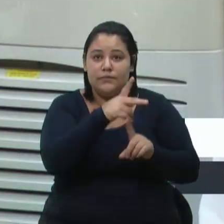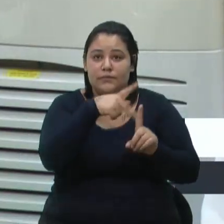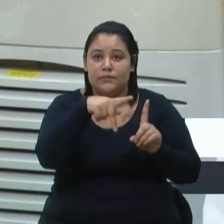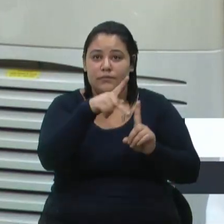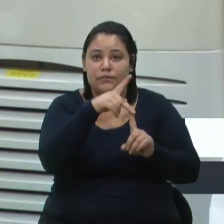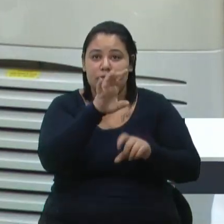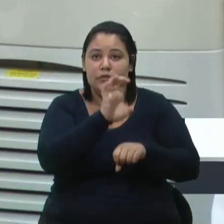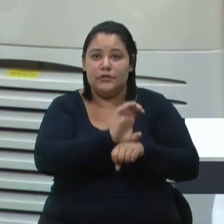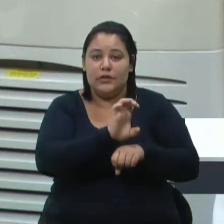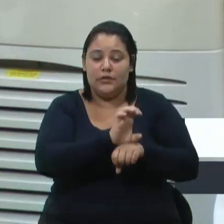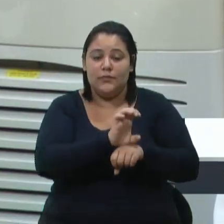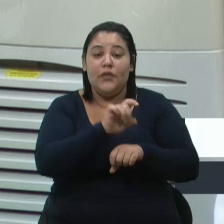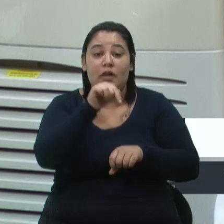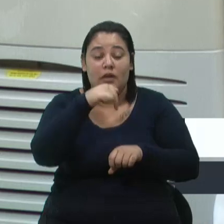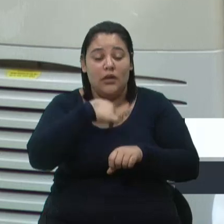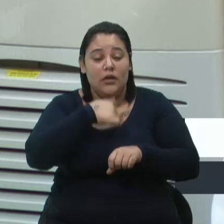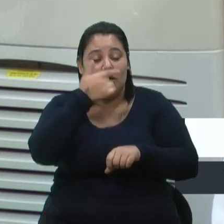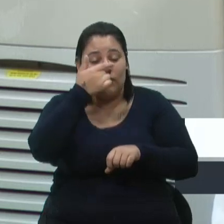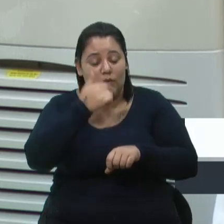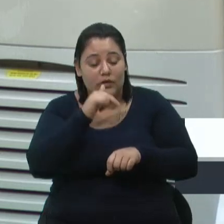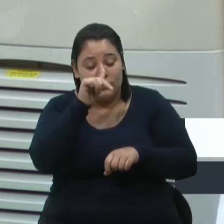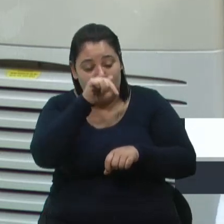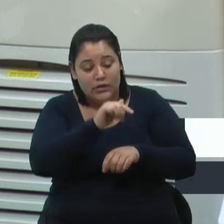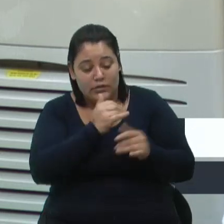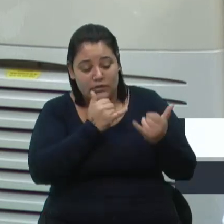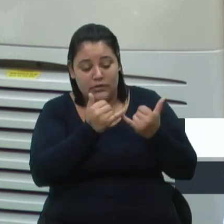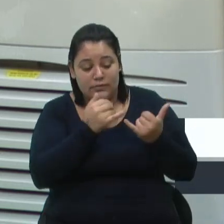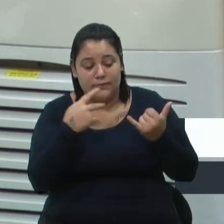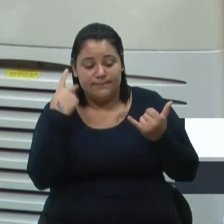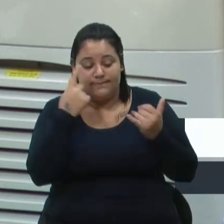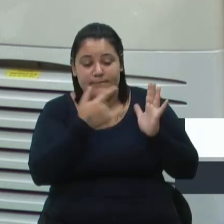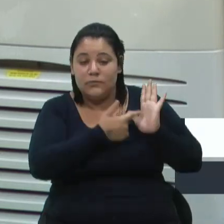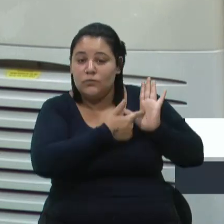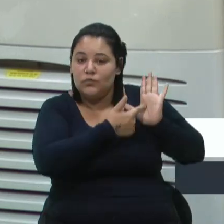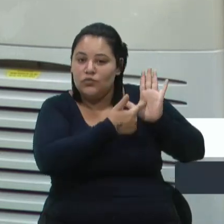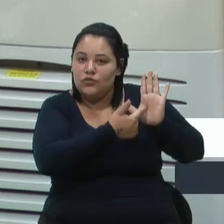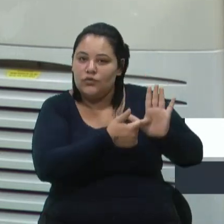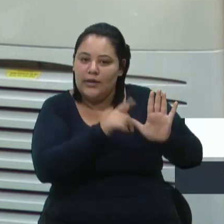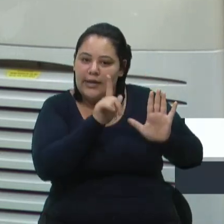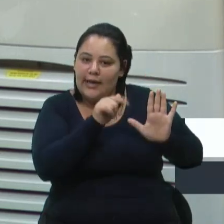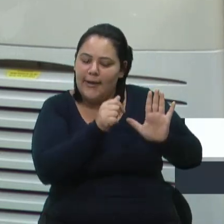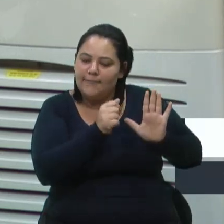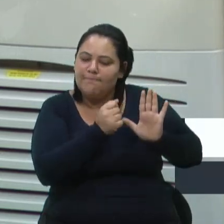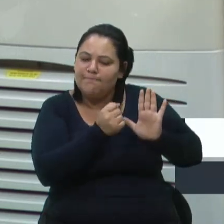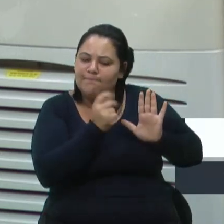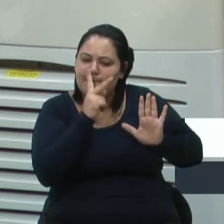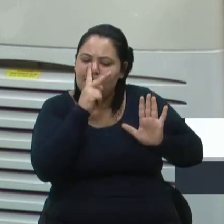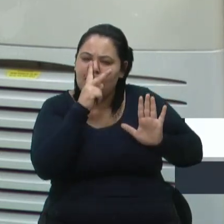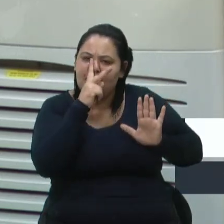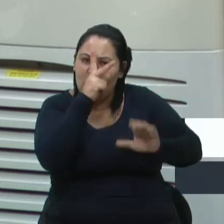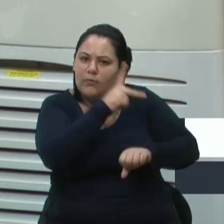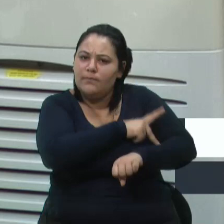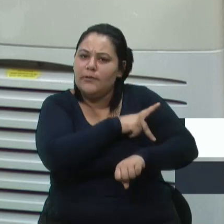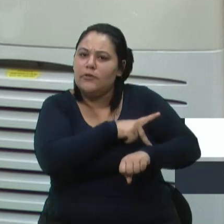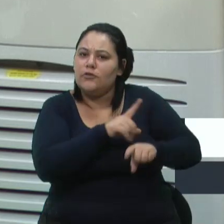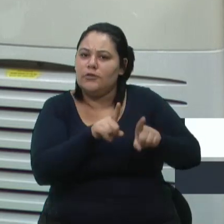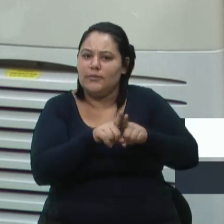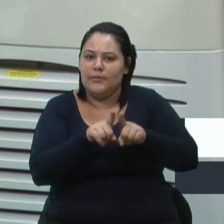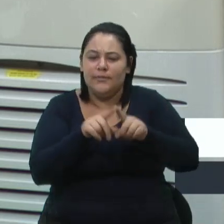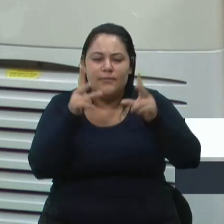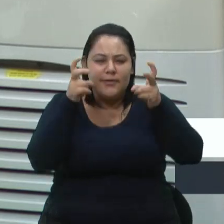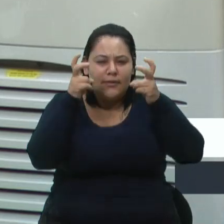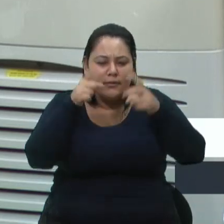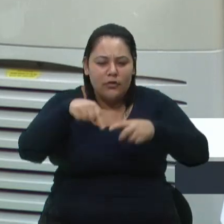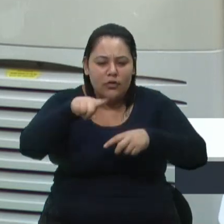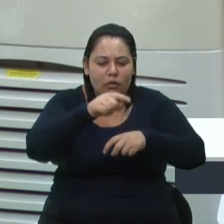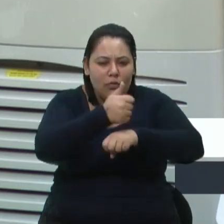E acho que esse exemplo que a vereadora citou é emblemático e pedagógico. Pensemos nós que um profissional